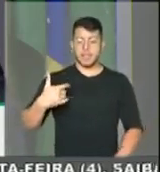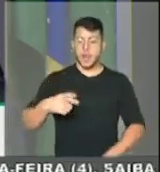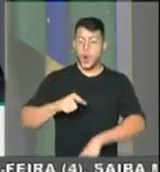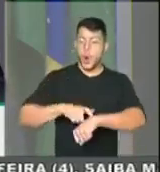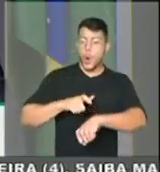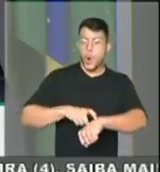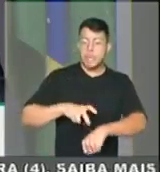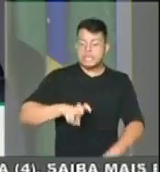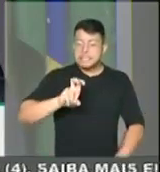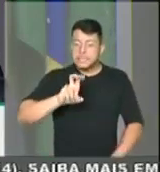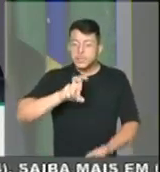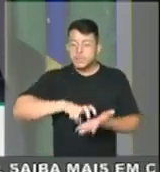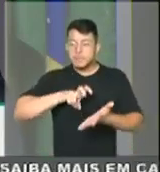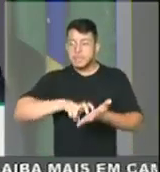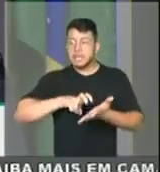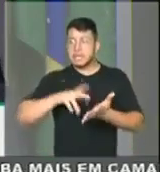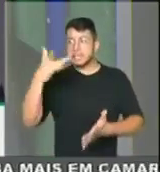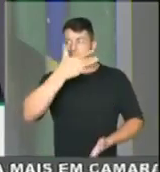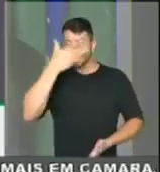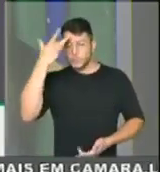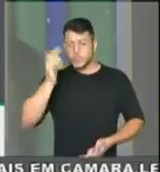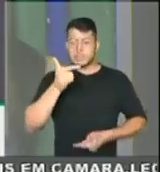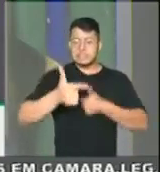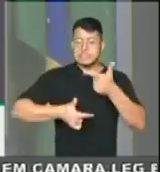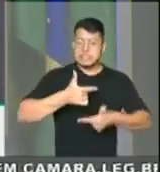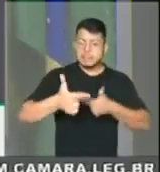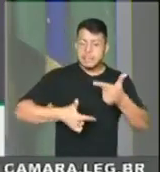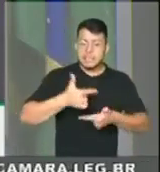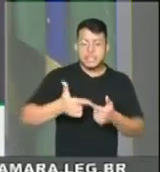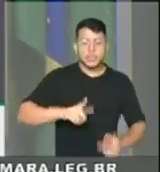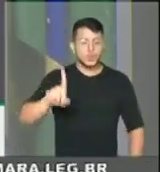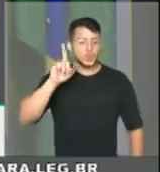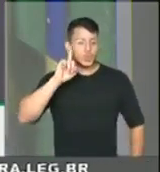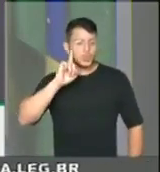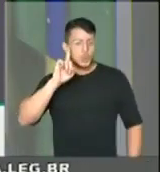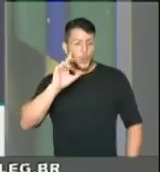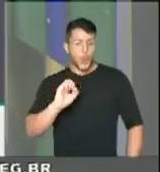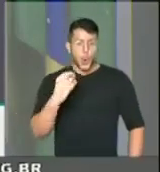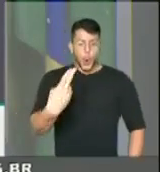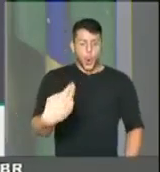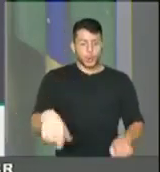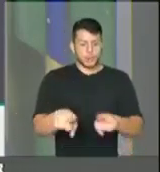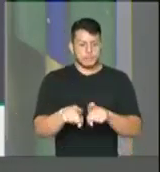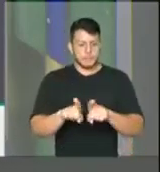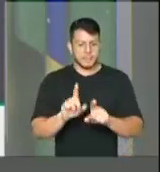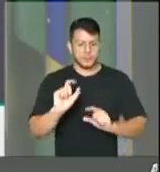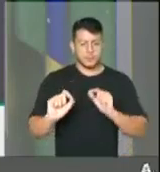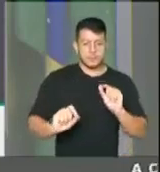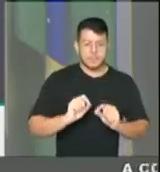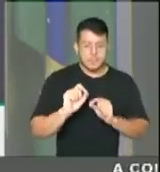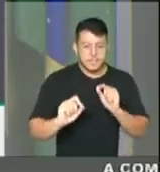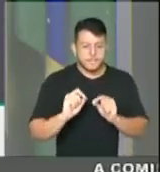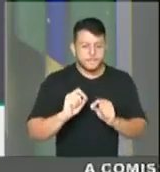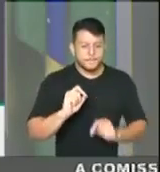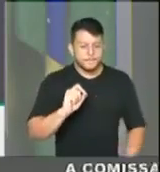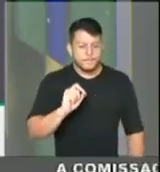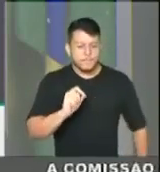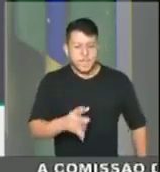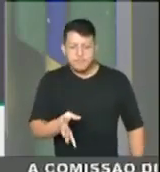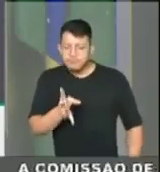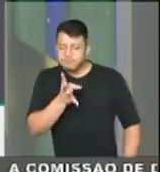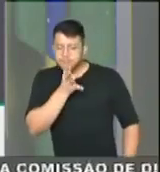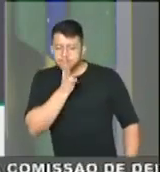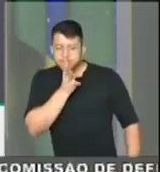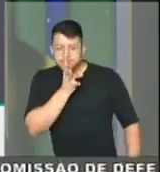com trabalhador que tem que acordar no outro dia, ou com a sua vozinha tendo que escutar